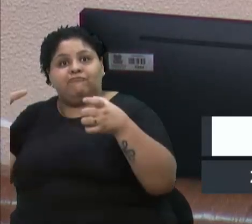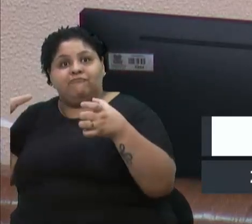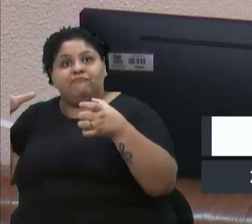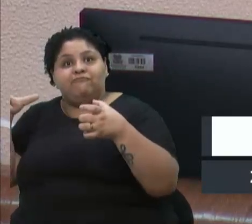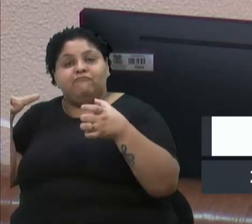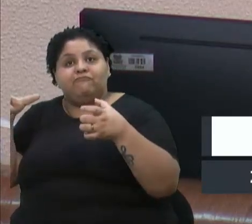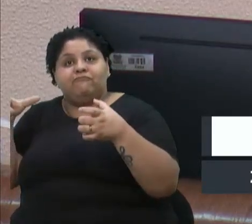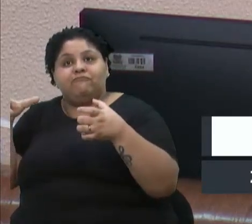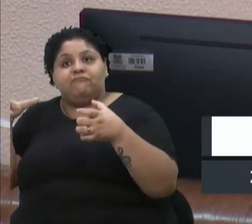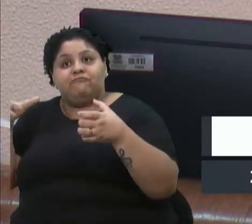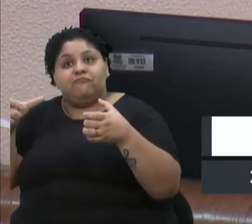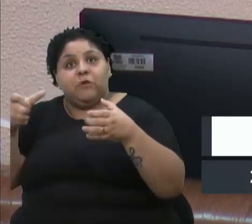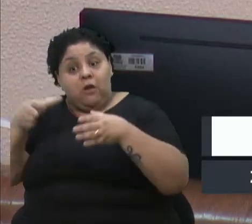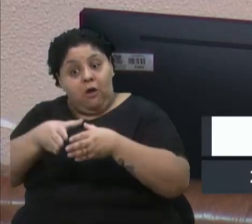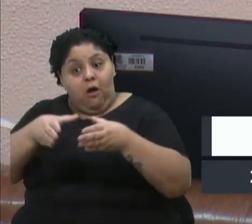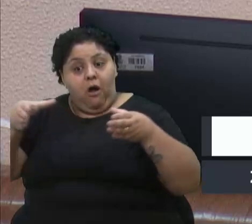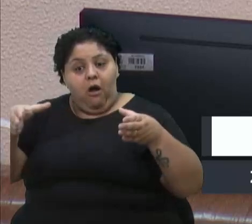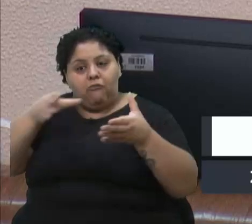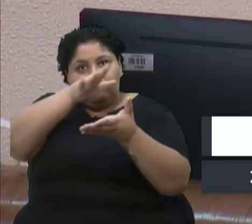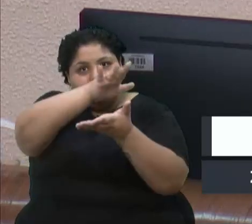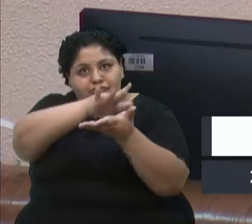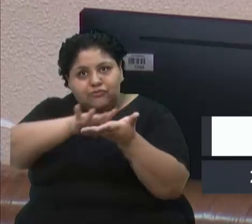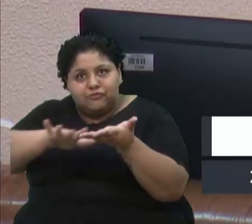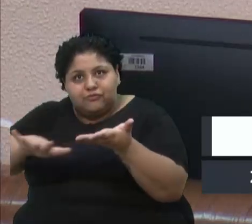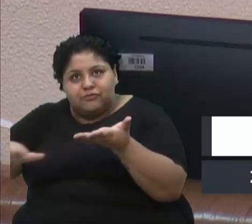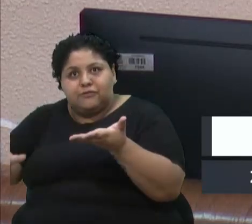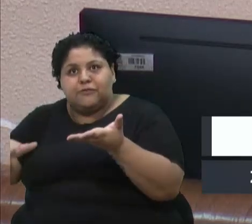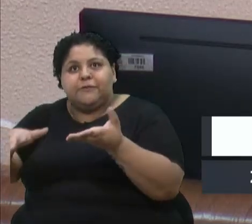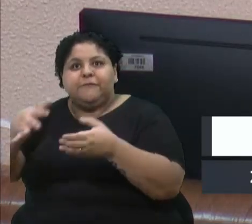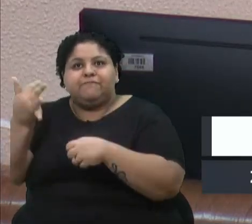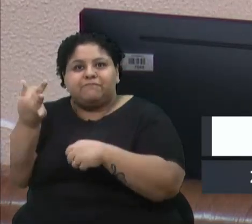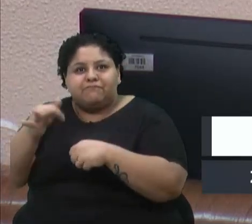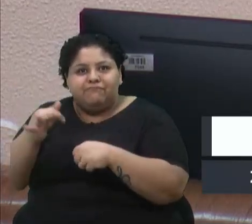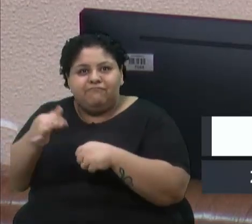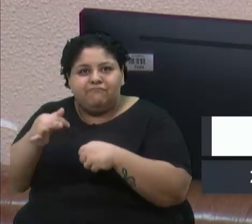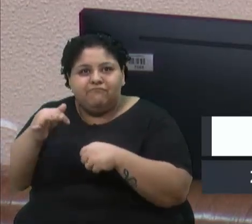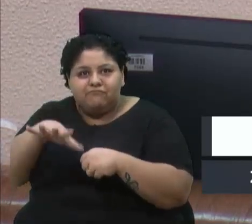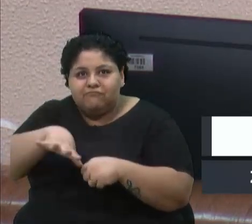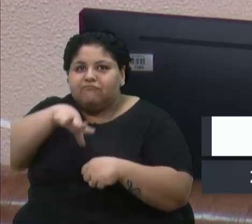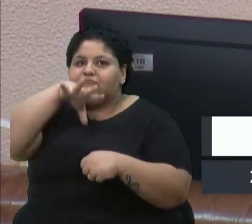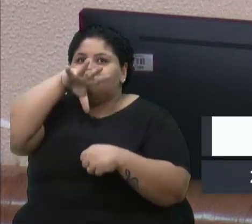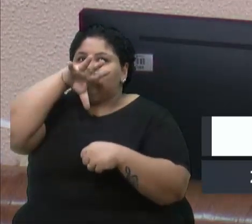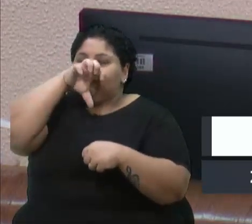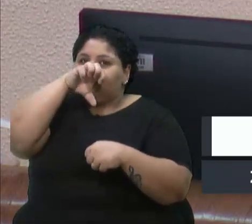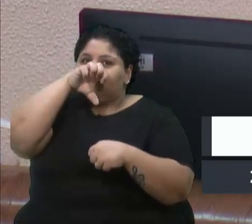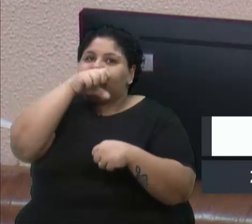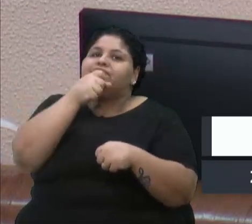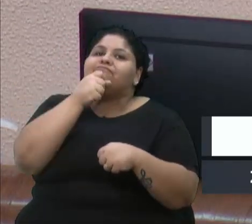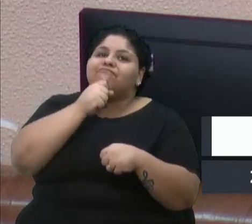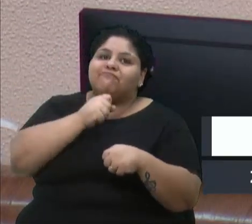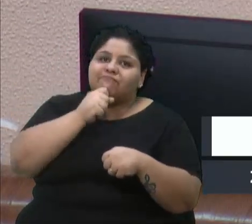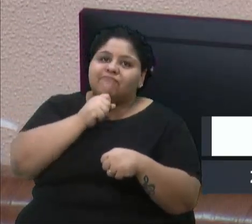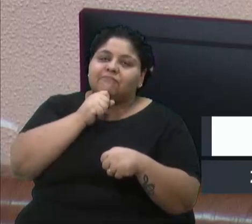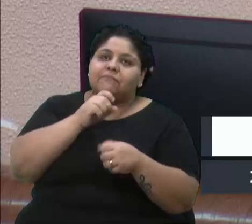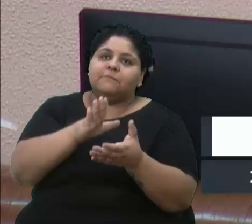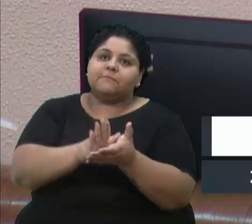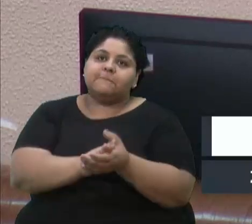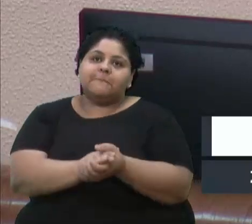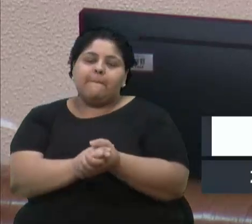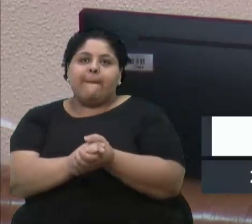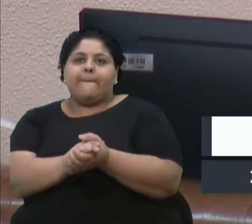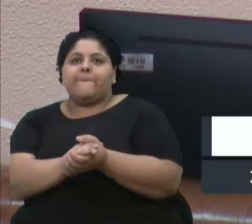crianças, com doenças especialmente respiratórias, idosos. E a ideia,